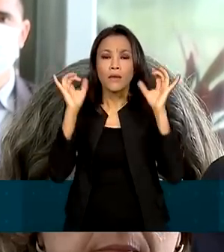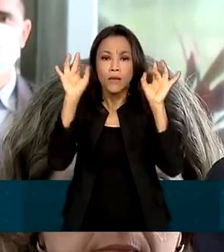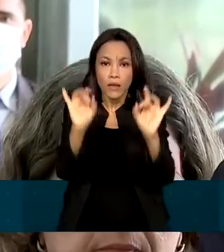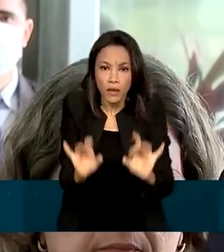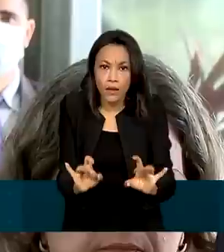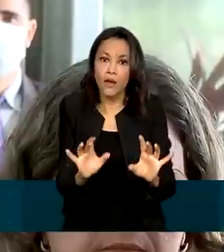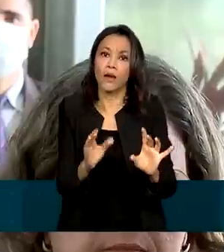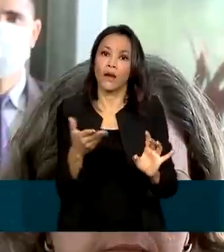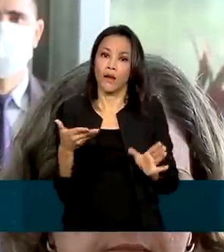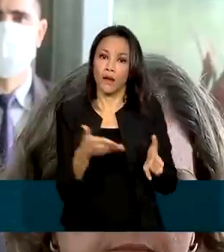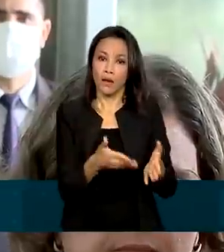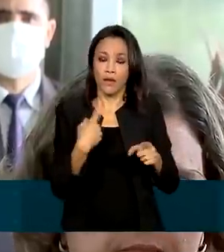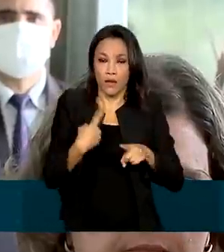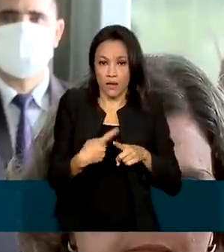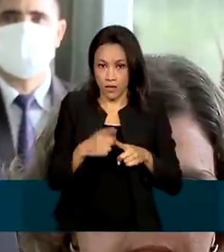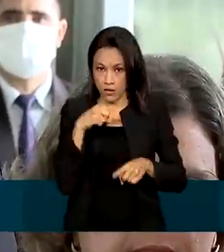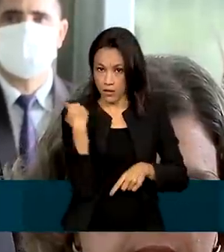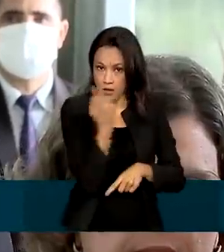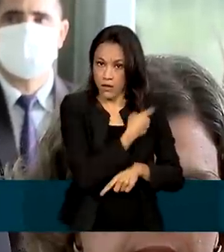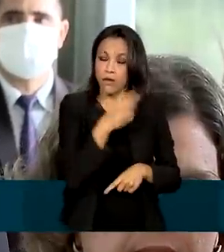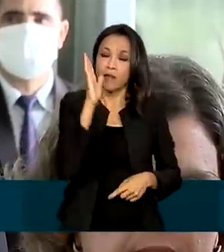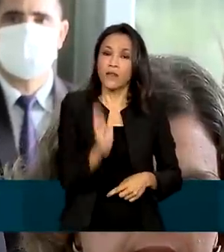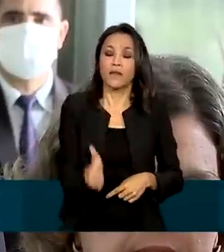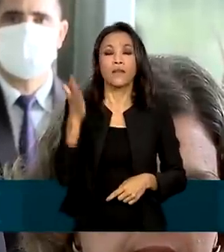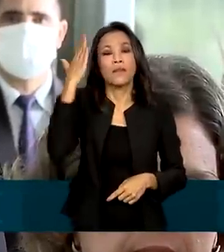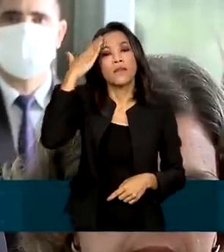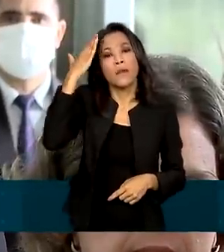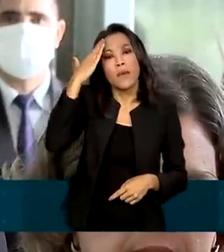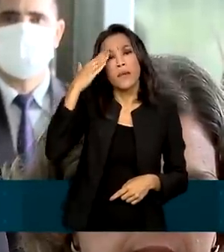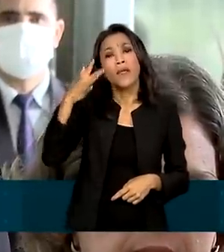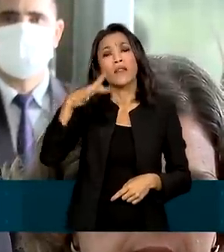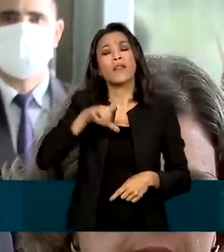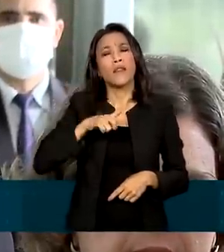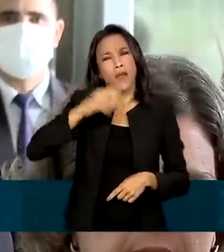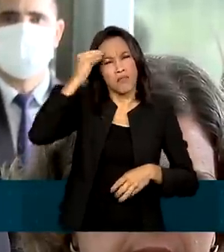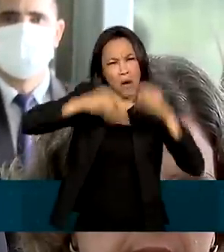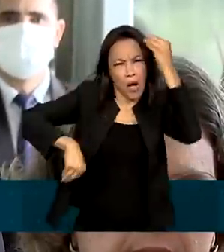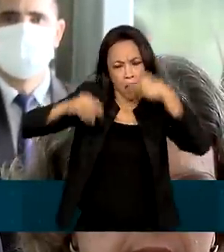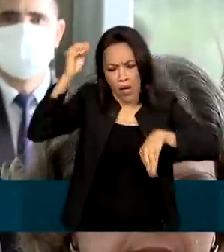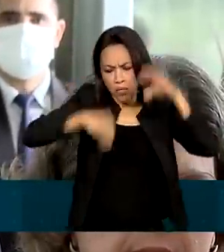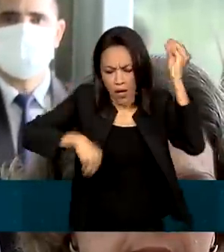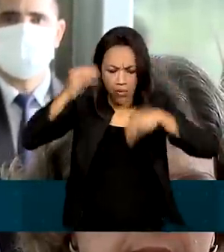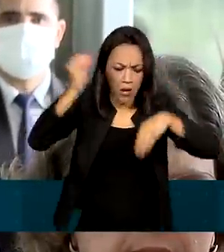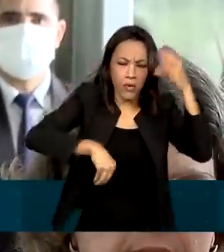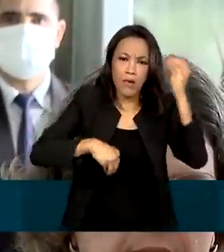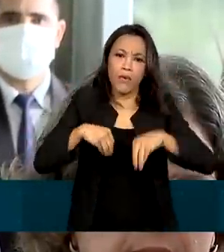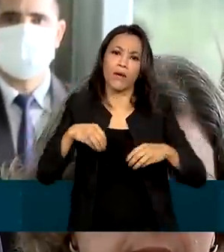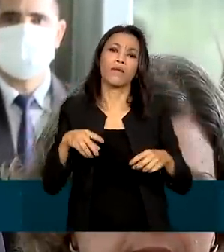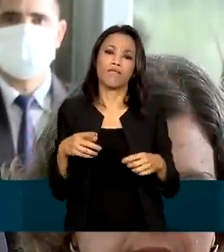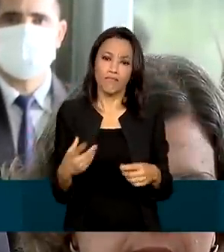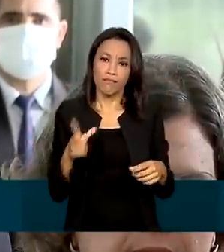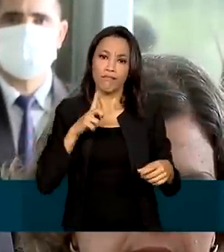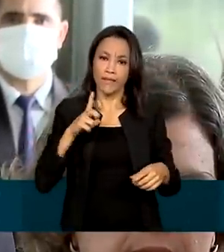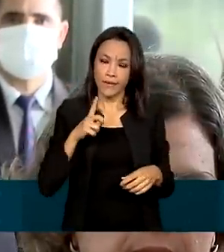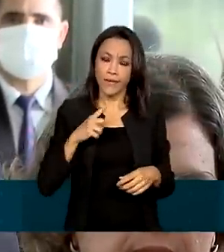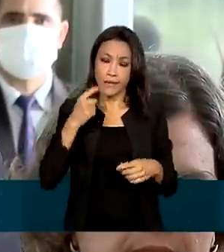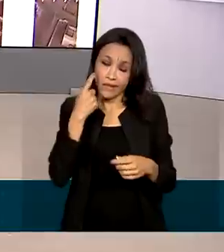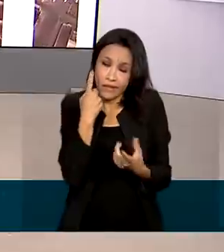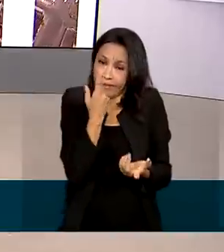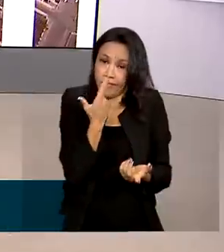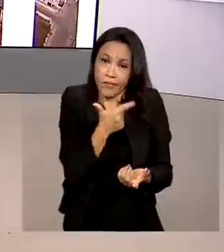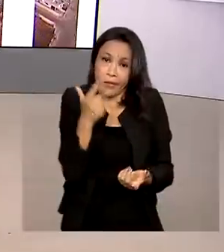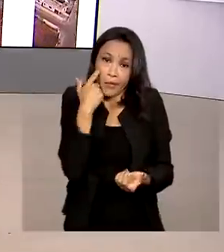porque nós sabemos que tem os maiores índices de evasão e o menor índice de interesse da juventude.